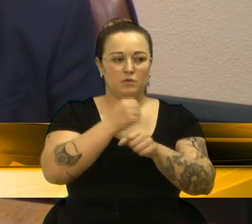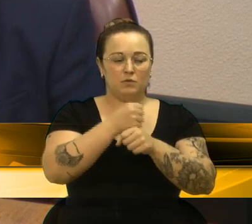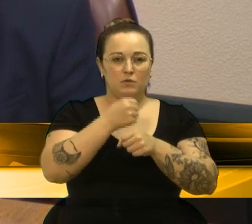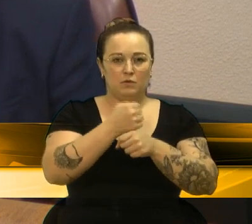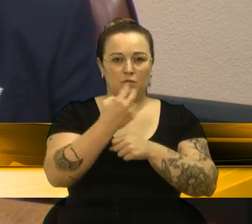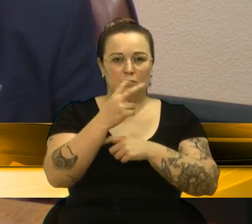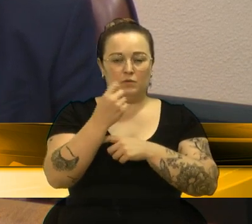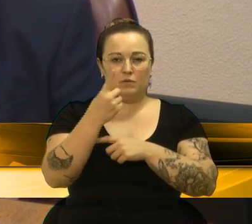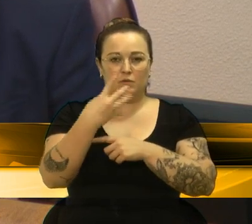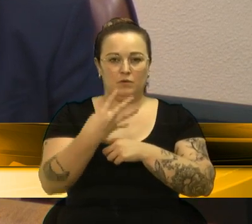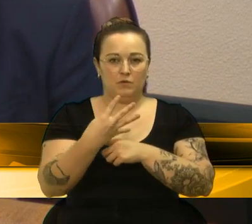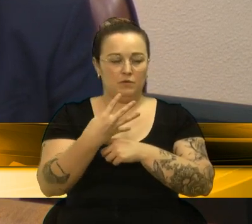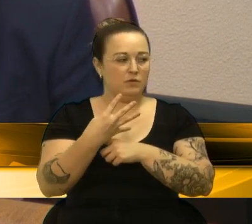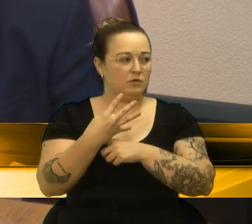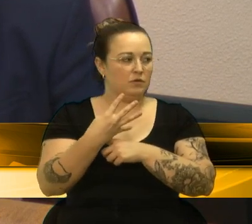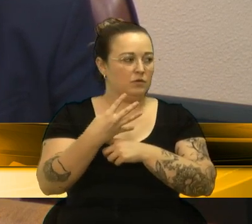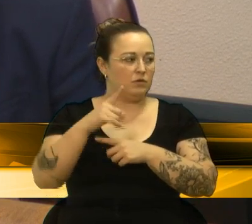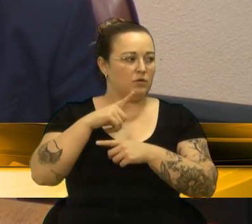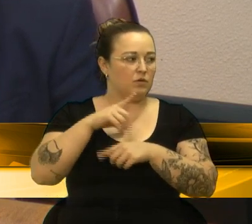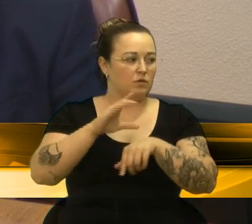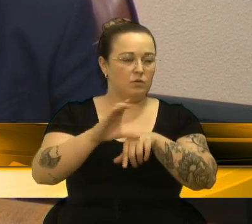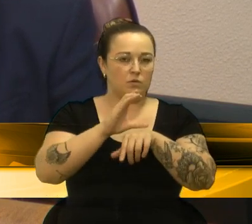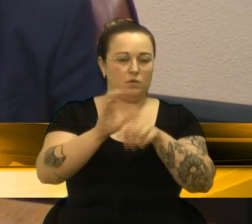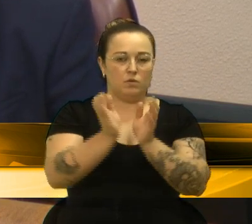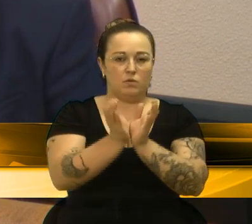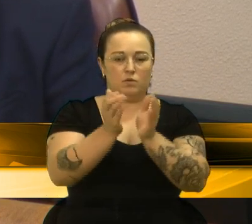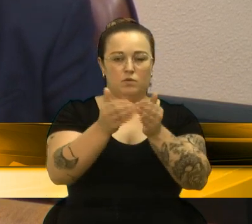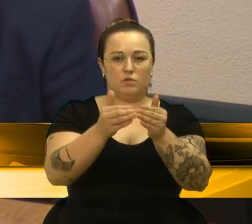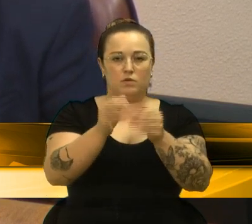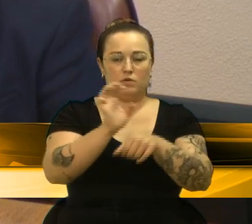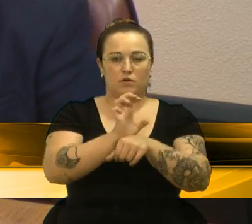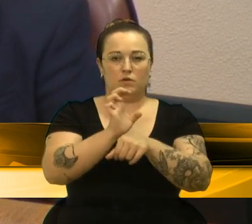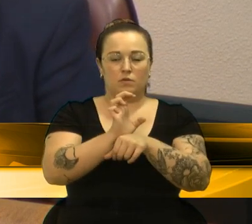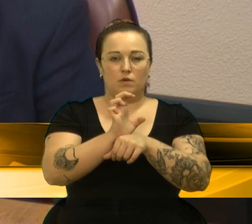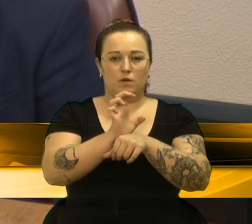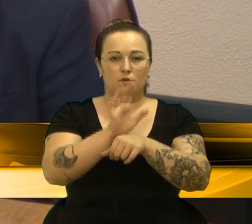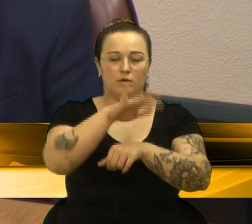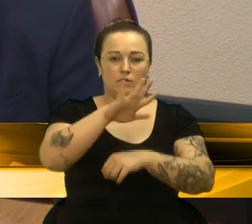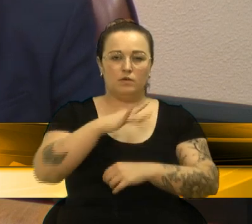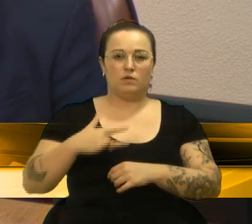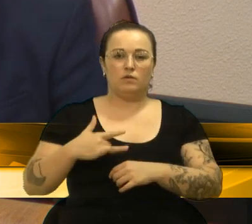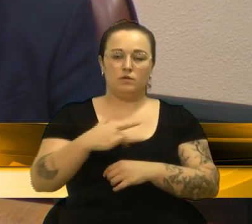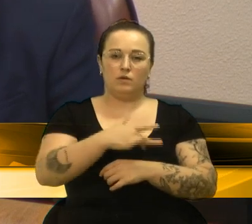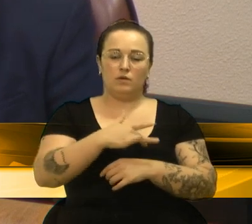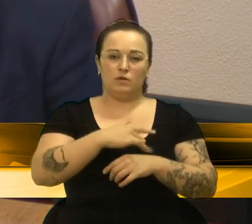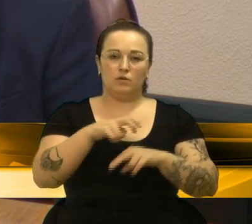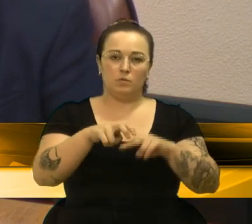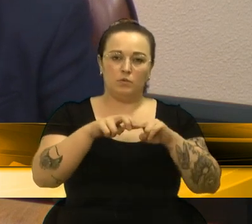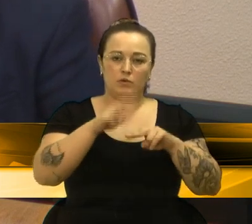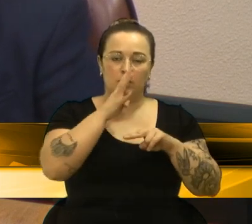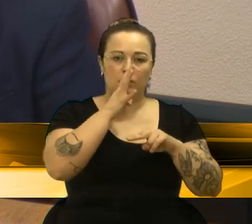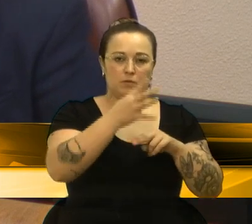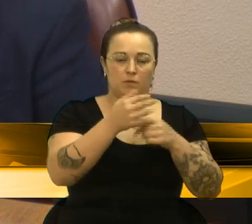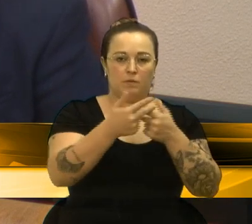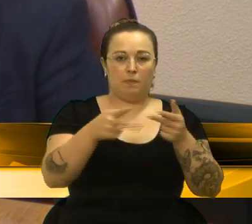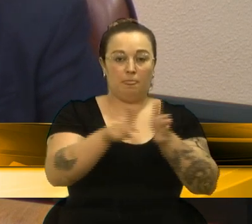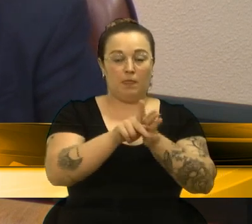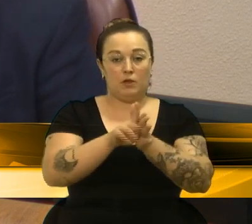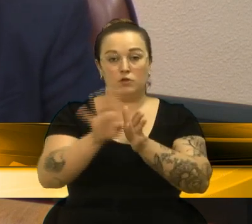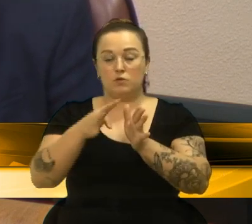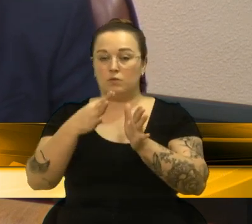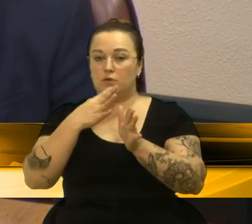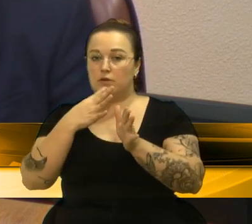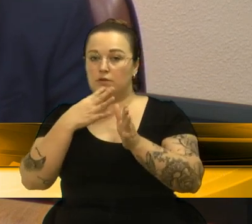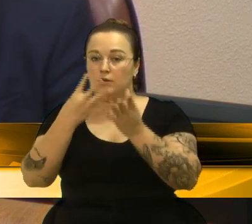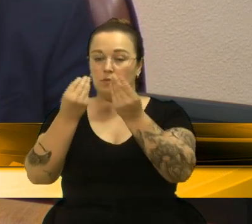Conselho Municipal de Saúde. Cabe asseverar que, como nos demais itens anteriores, basou-se o denunciante em conhecimento dos fatos através dos mais